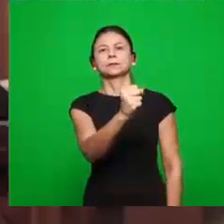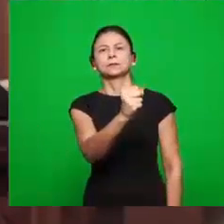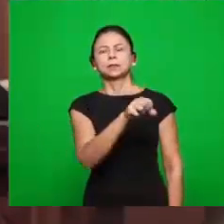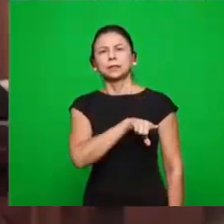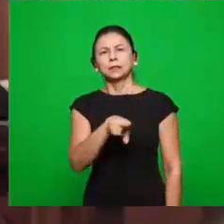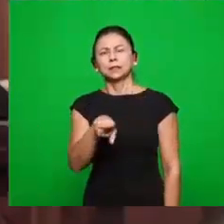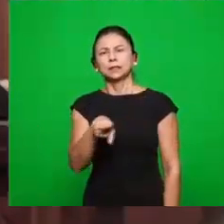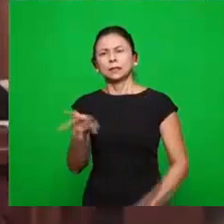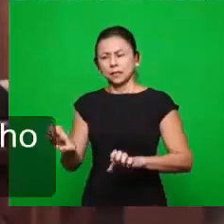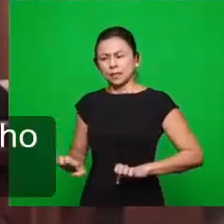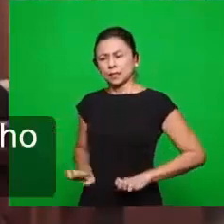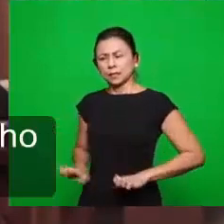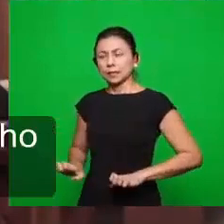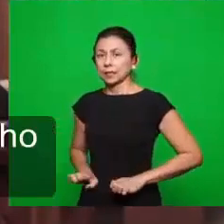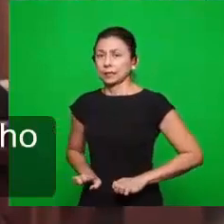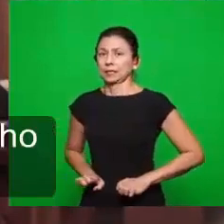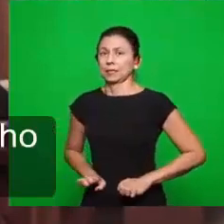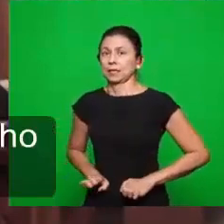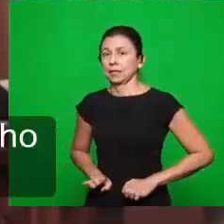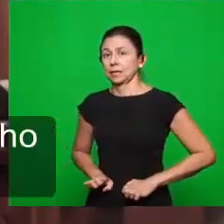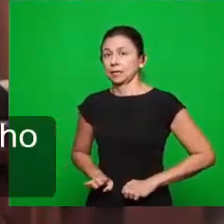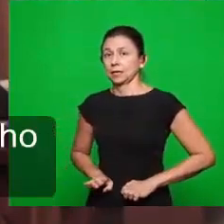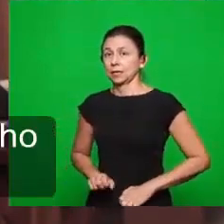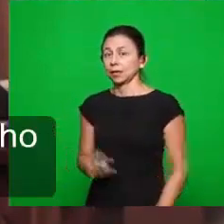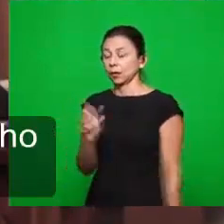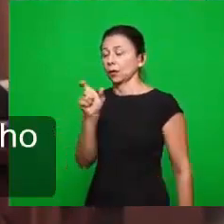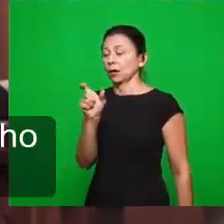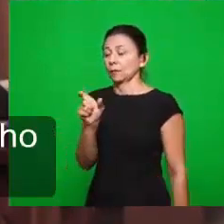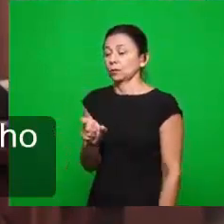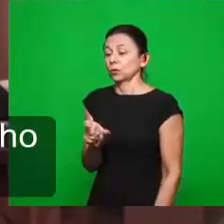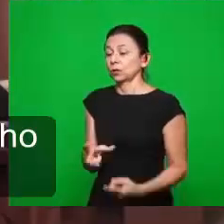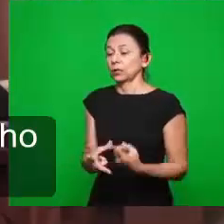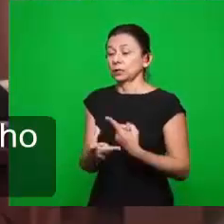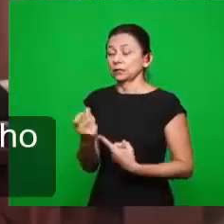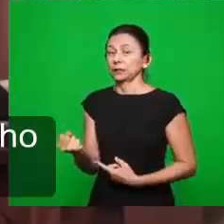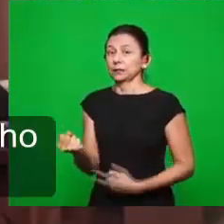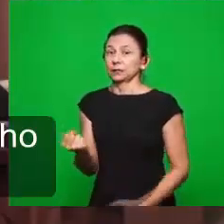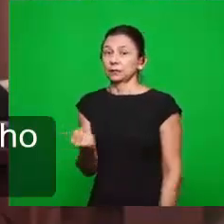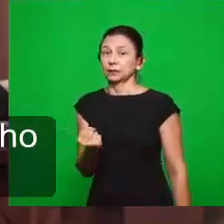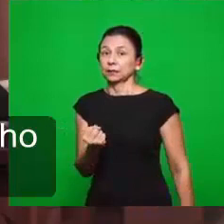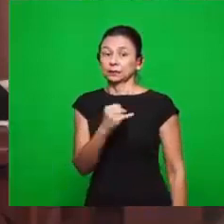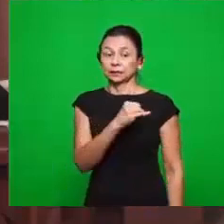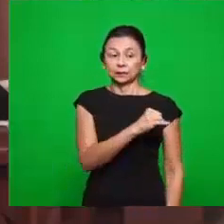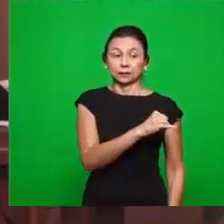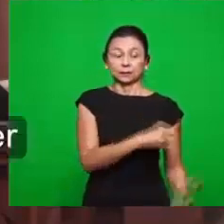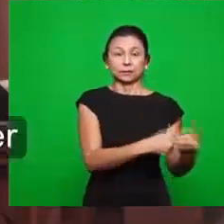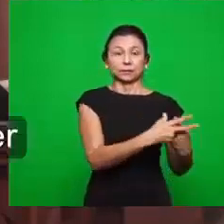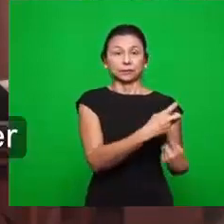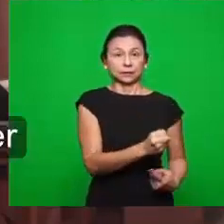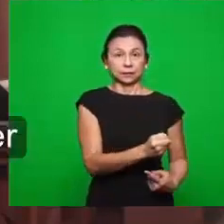Esmirna, é o que vencer? O artigo aí é definido. O que vencer?